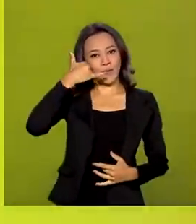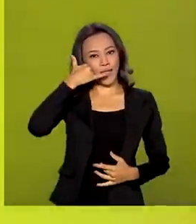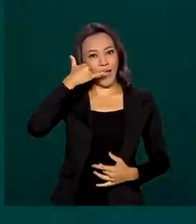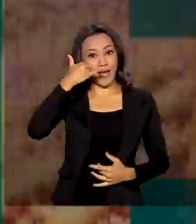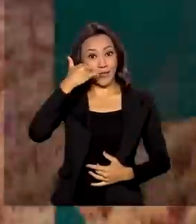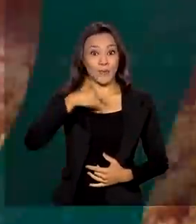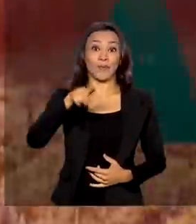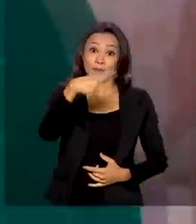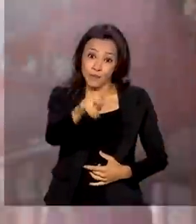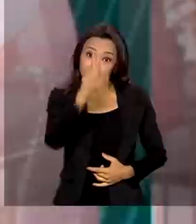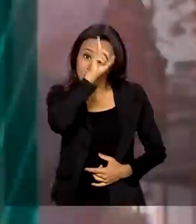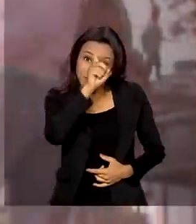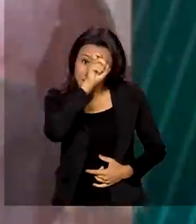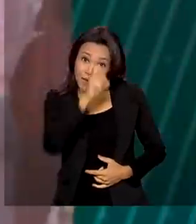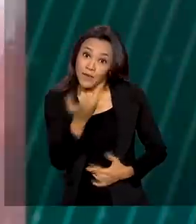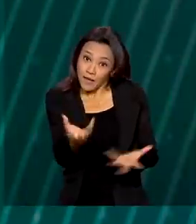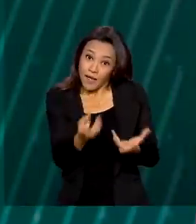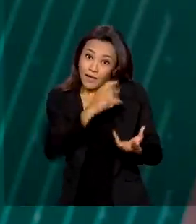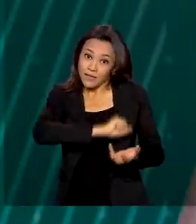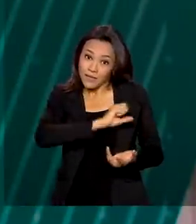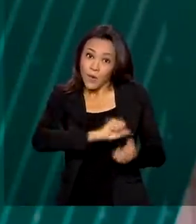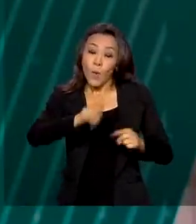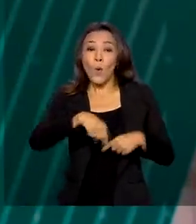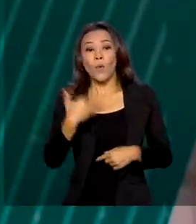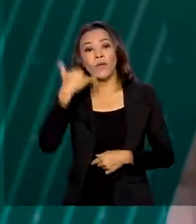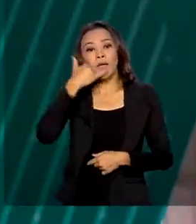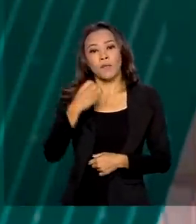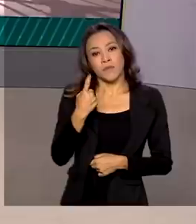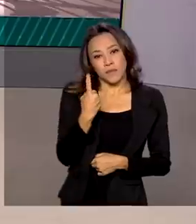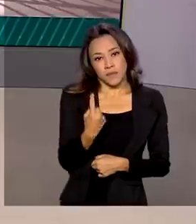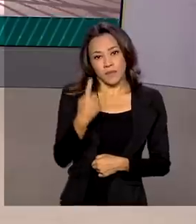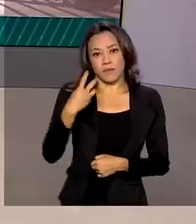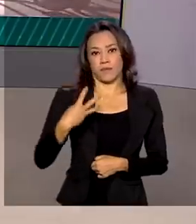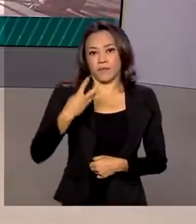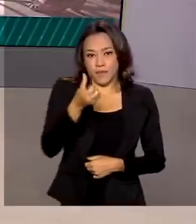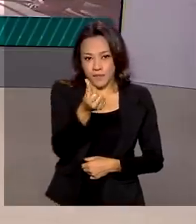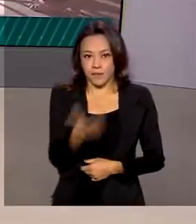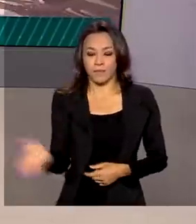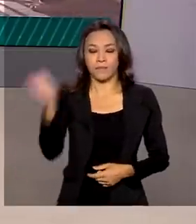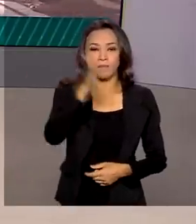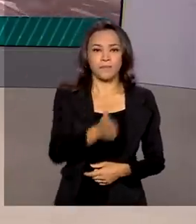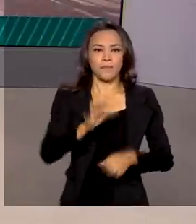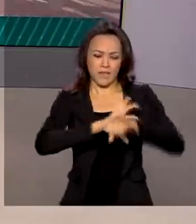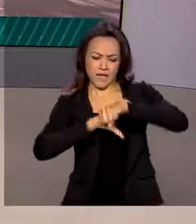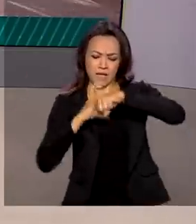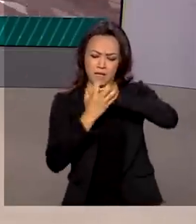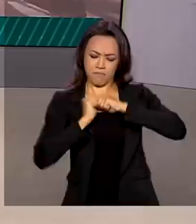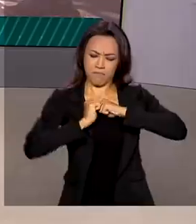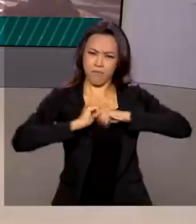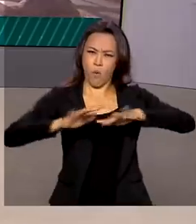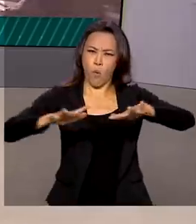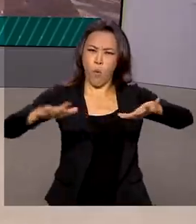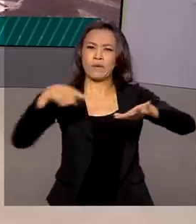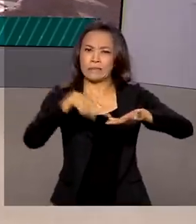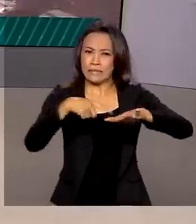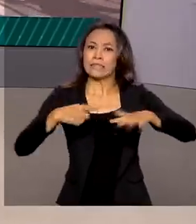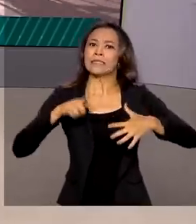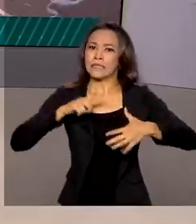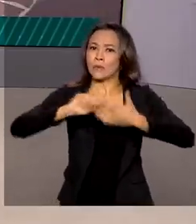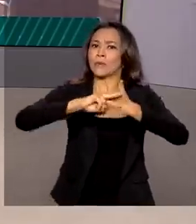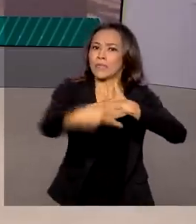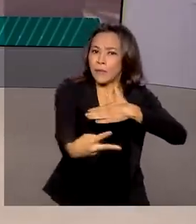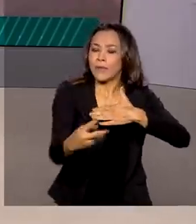humano mais próximo ou ligar no telefone 136. A pandemia tem impacto direto sobre pequenos negócios,